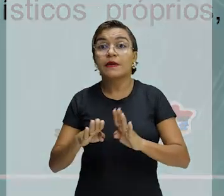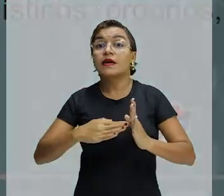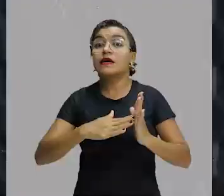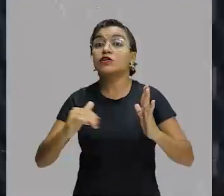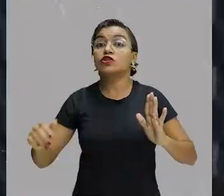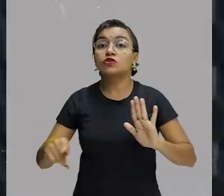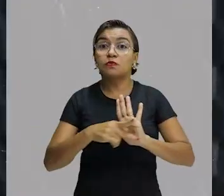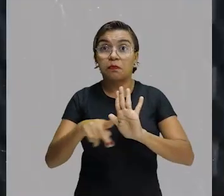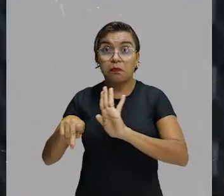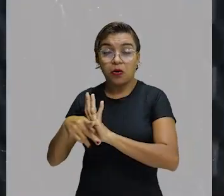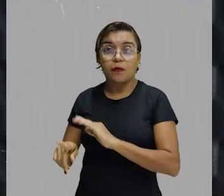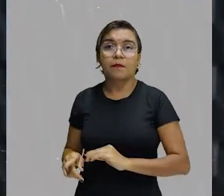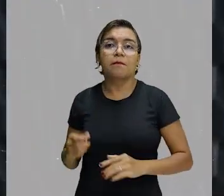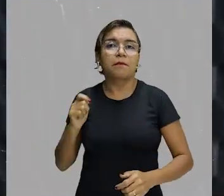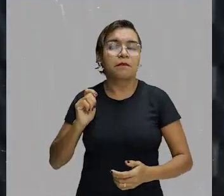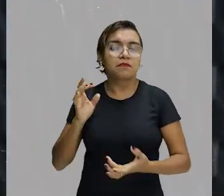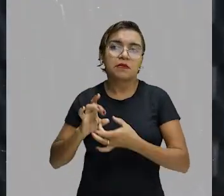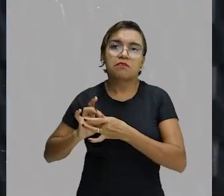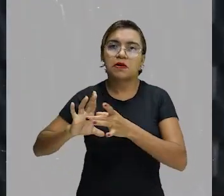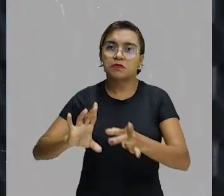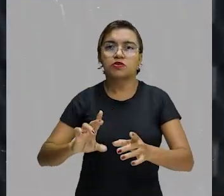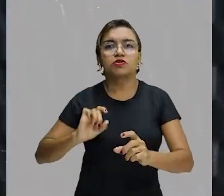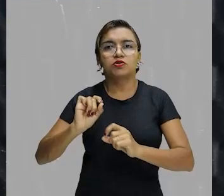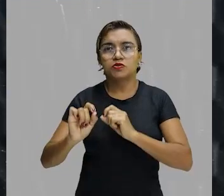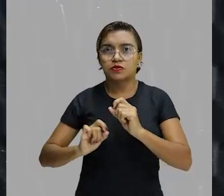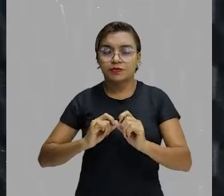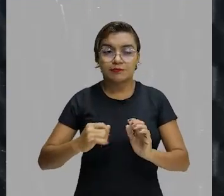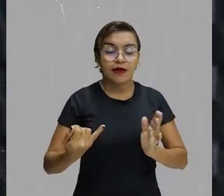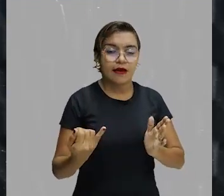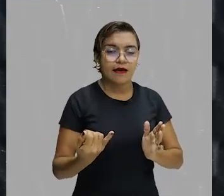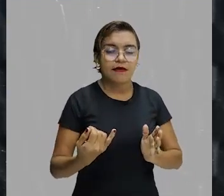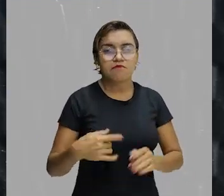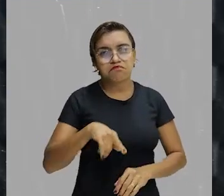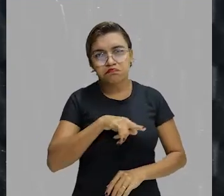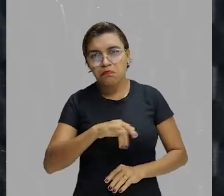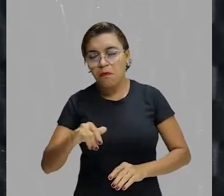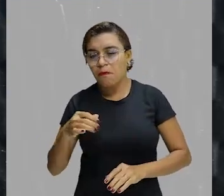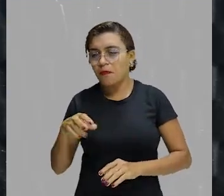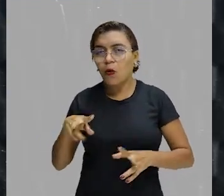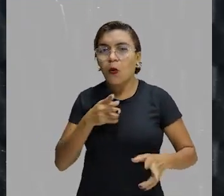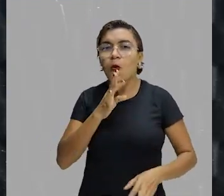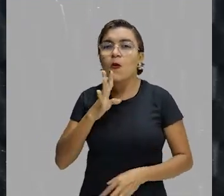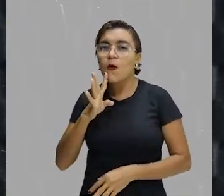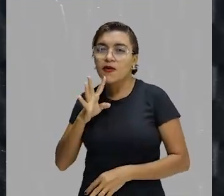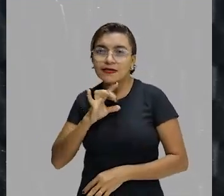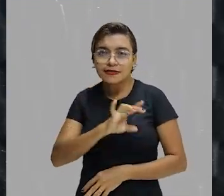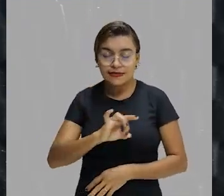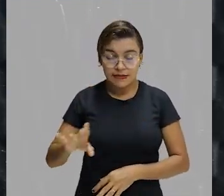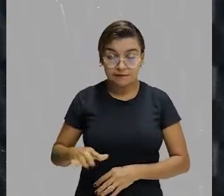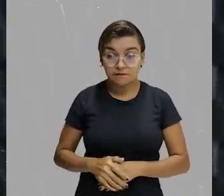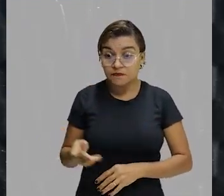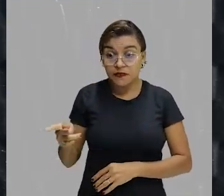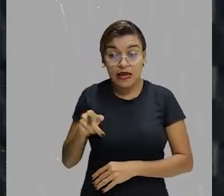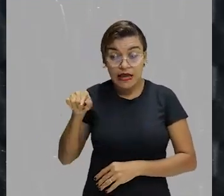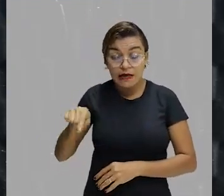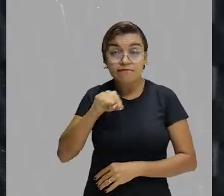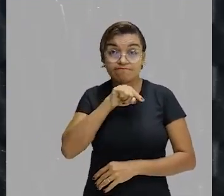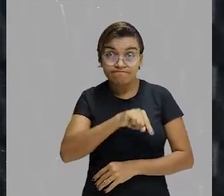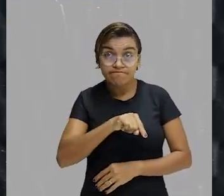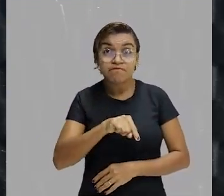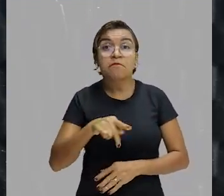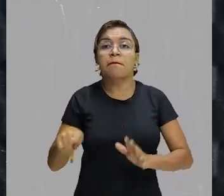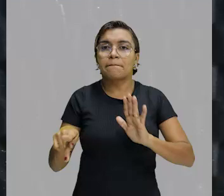próprios, permitindo, assim, a sua identificação. Então, os dois pertencem ao universo jornalístico,